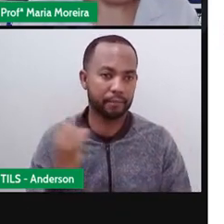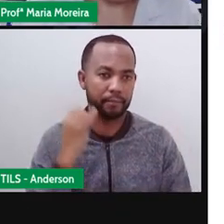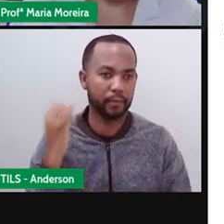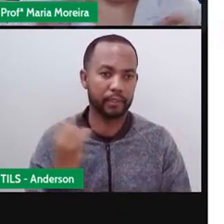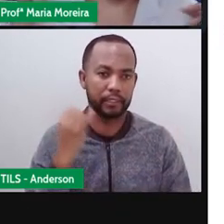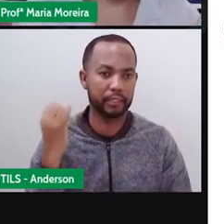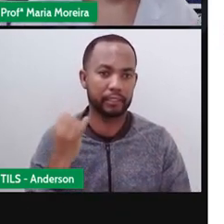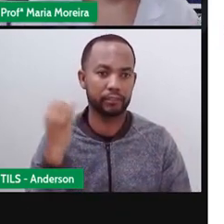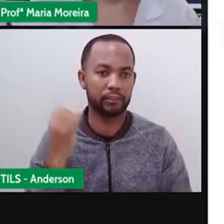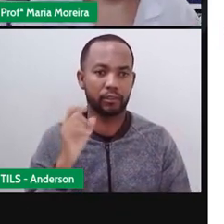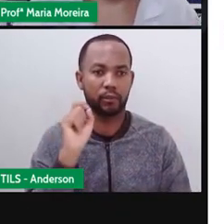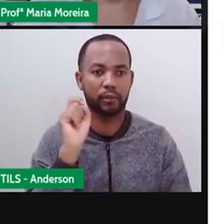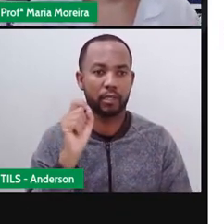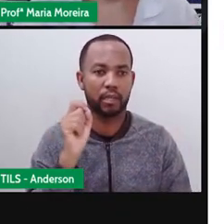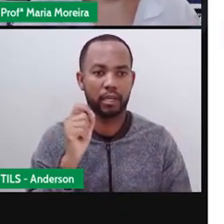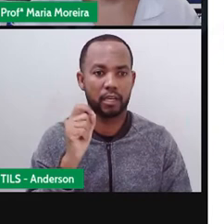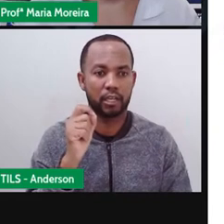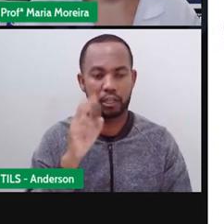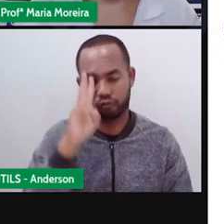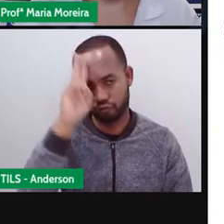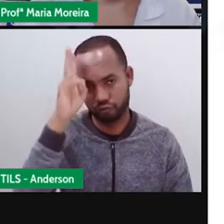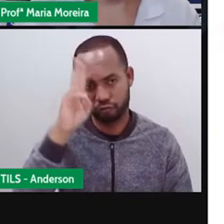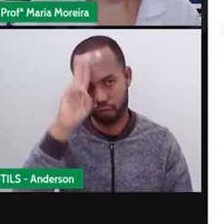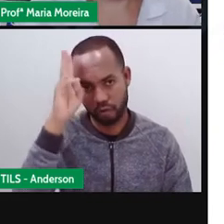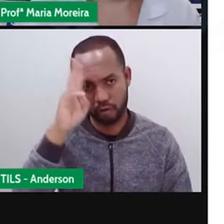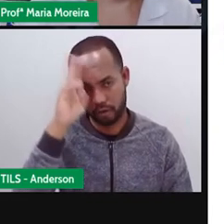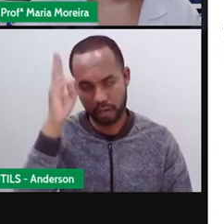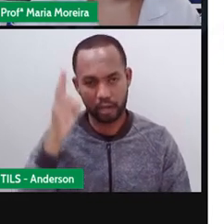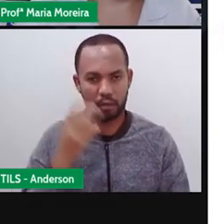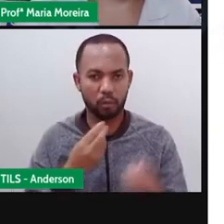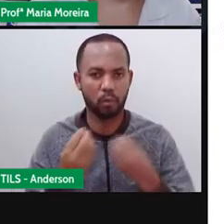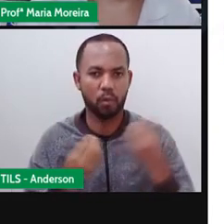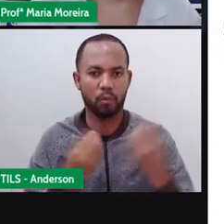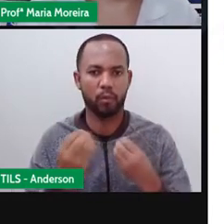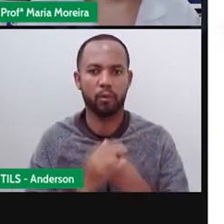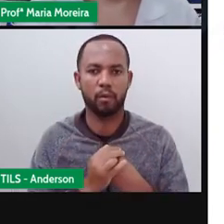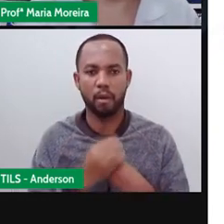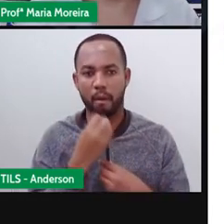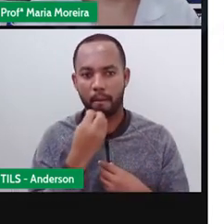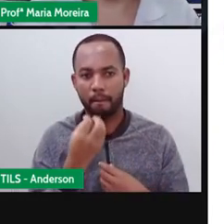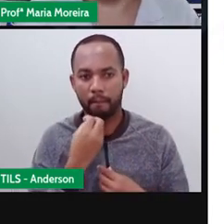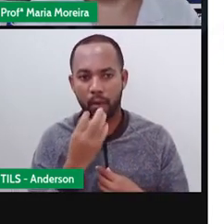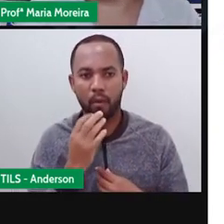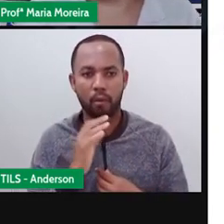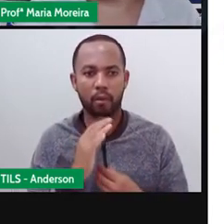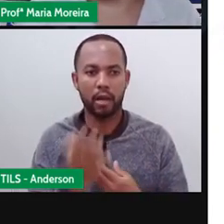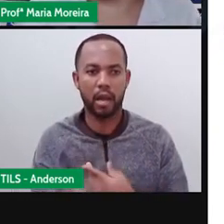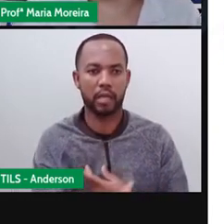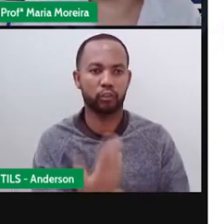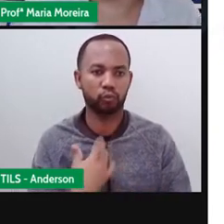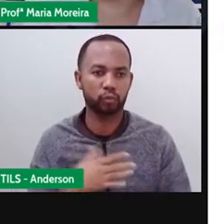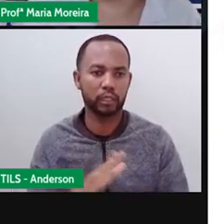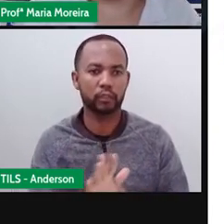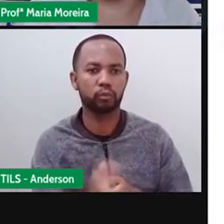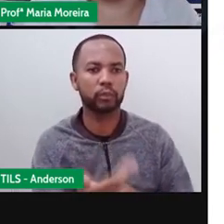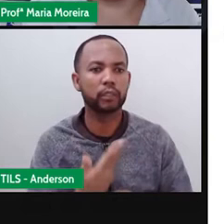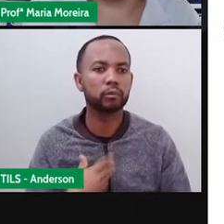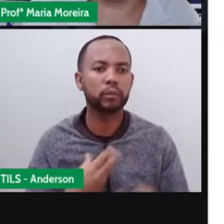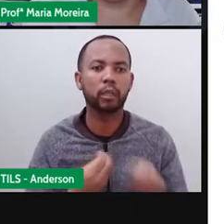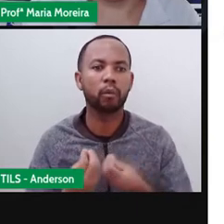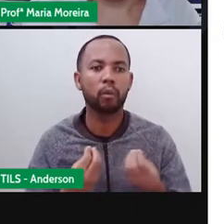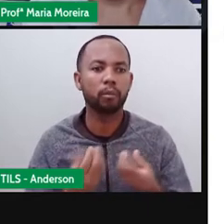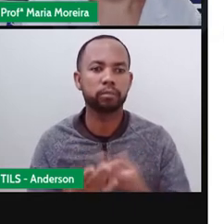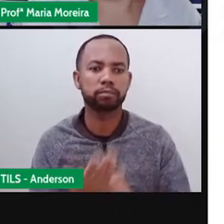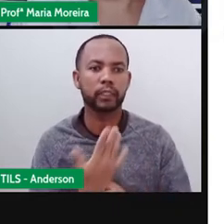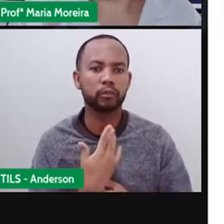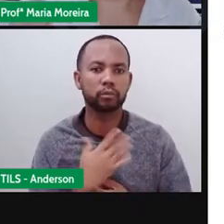A moral da história. Qual é a grande moral da história? Que uma boa ação ganha outra. Qual é ensinar? O que a gente aprende aí com essa